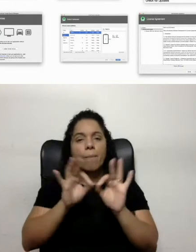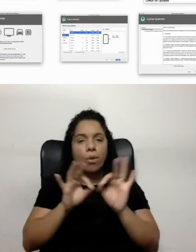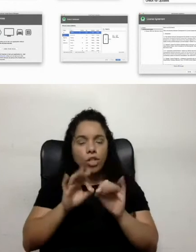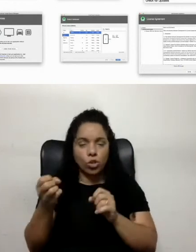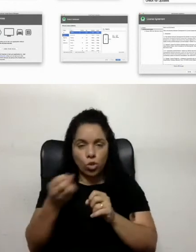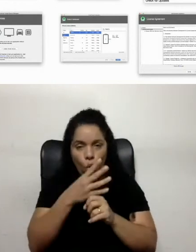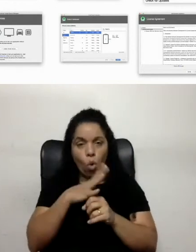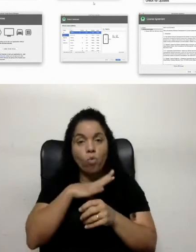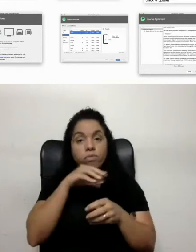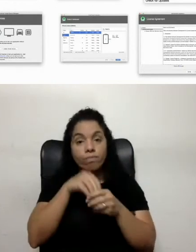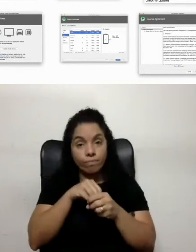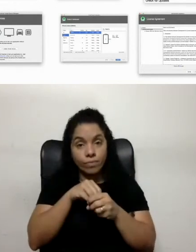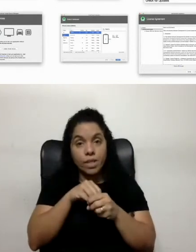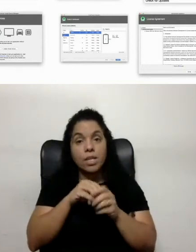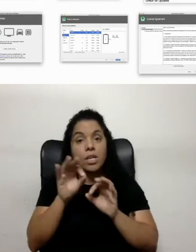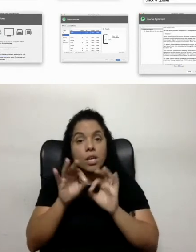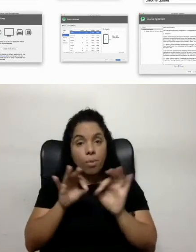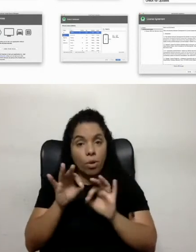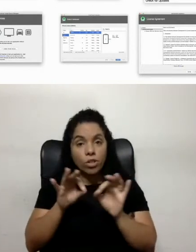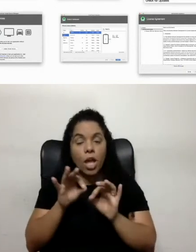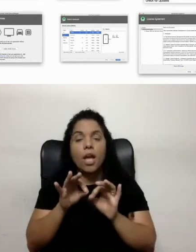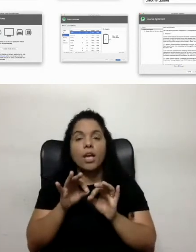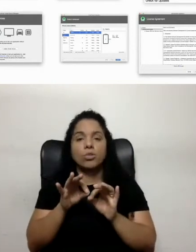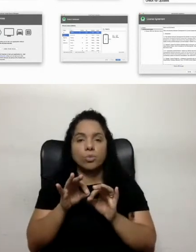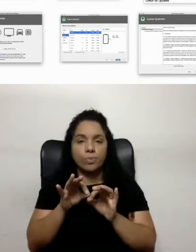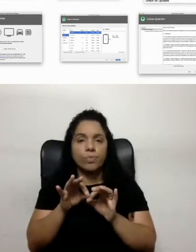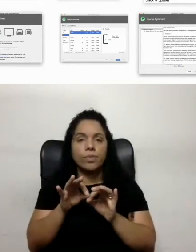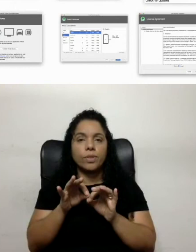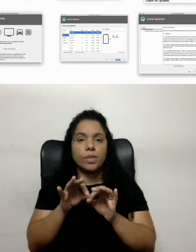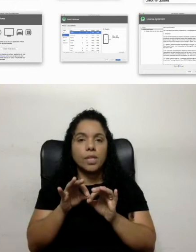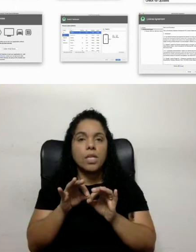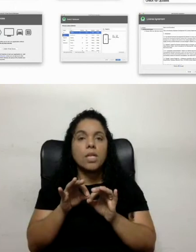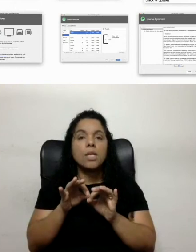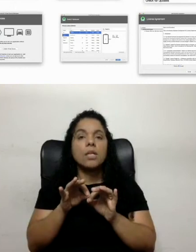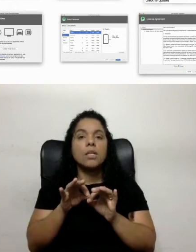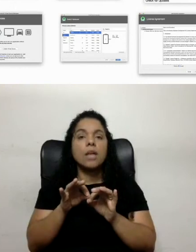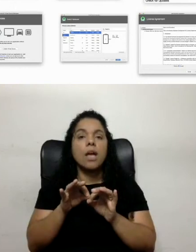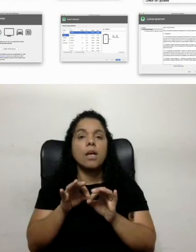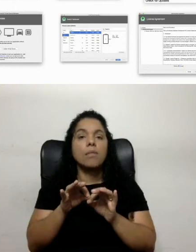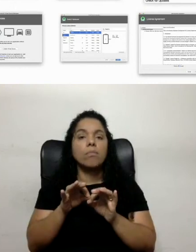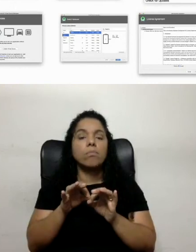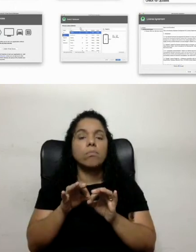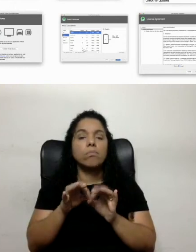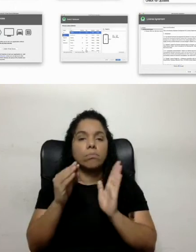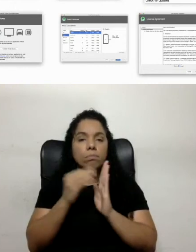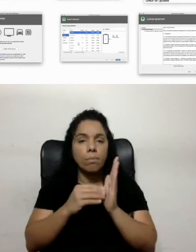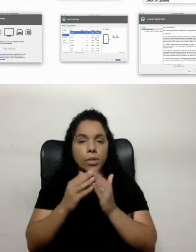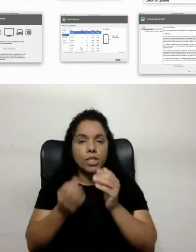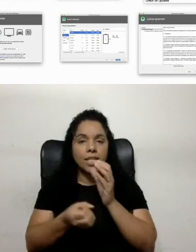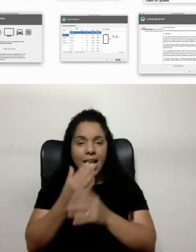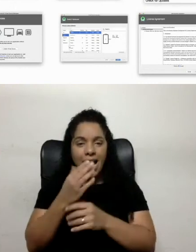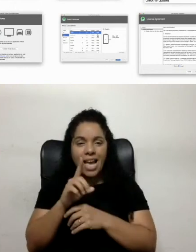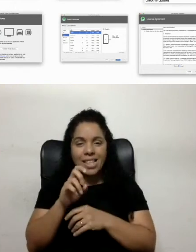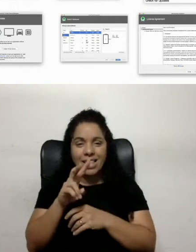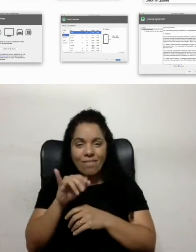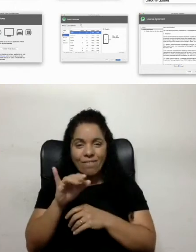Dentro desse projeto, quando a gente criasse ele, gente ia aqui pedir para ele criar um device, né? Que